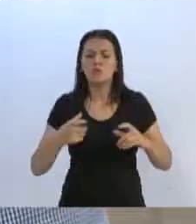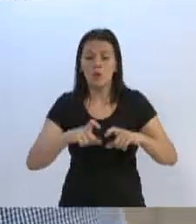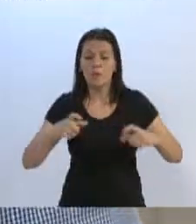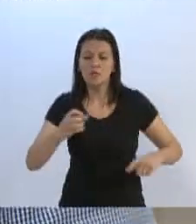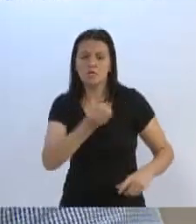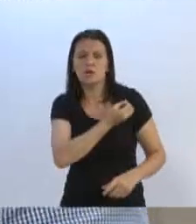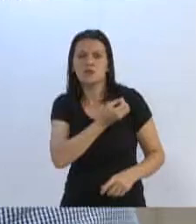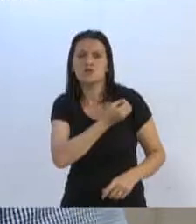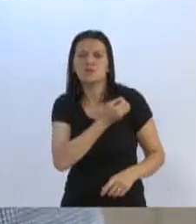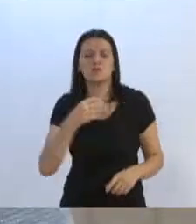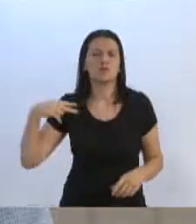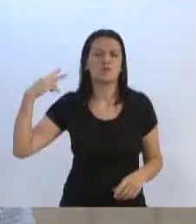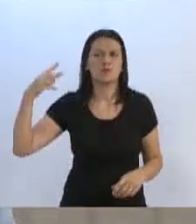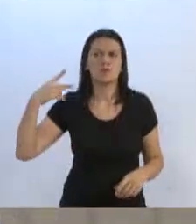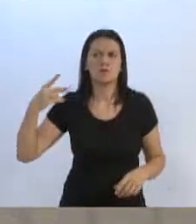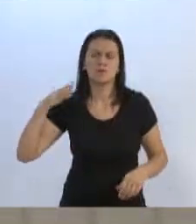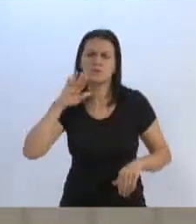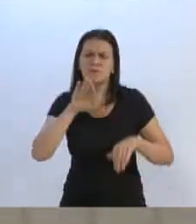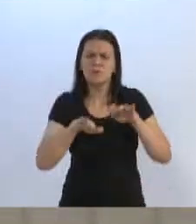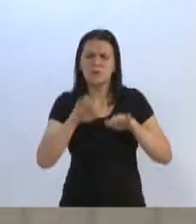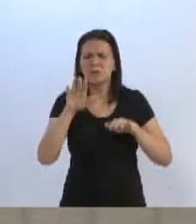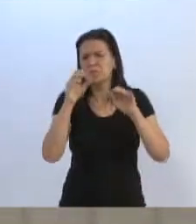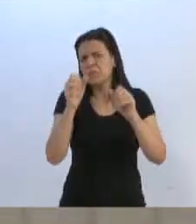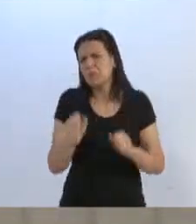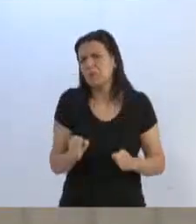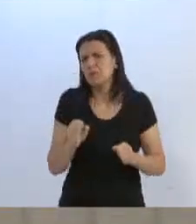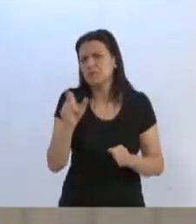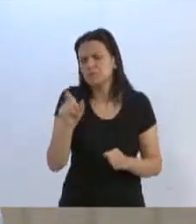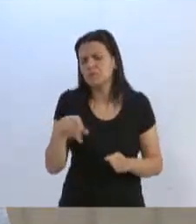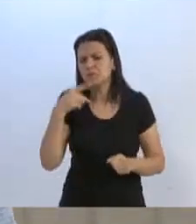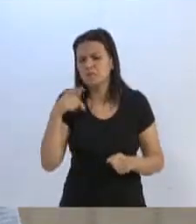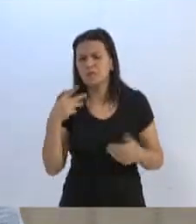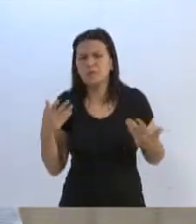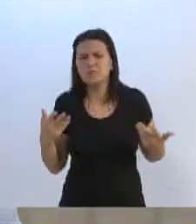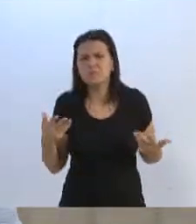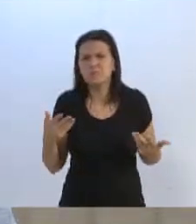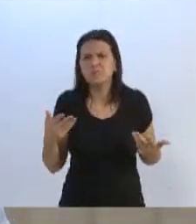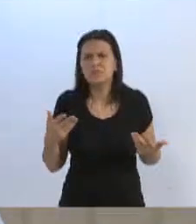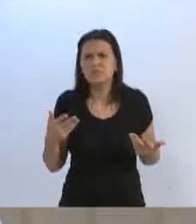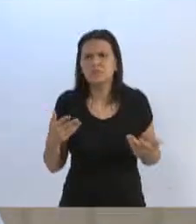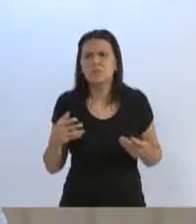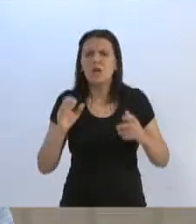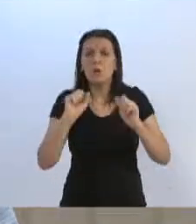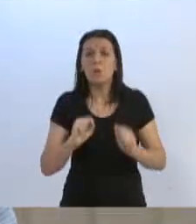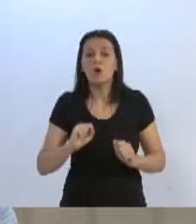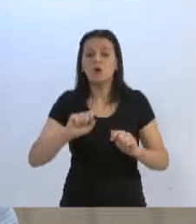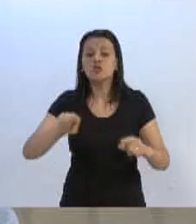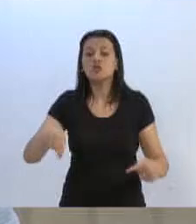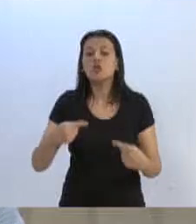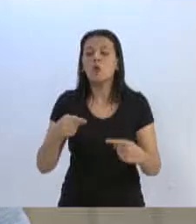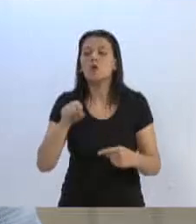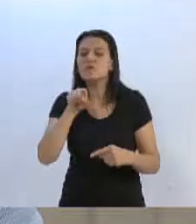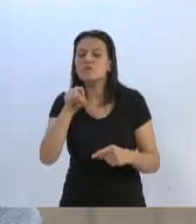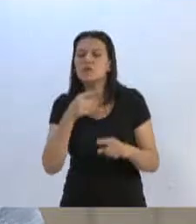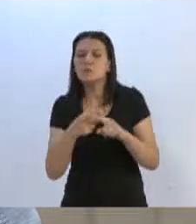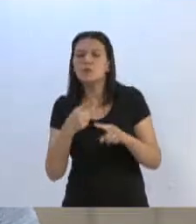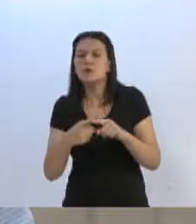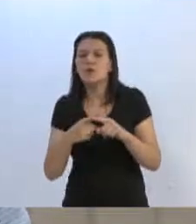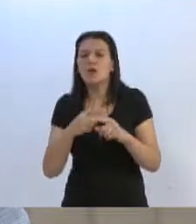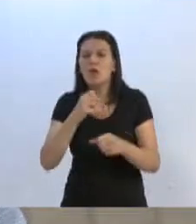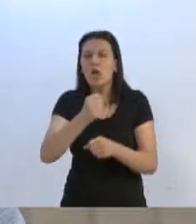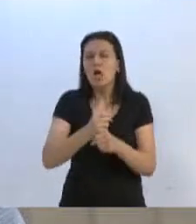E, às vezes, pode ser que alguém diga que isso pode ser revertido contra a gente. Porque lá em 2020,